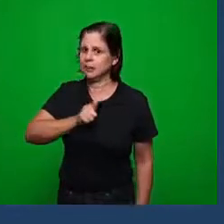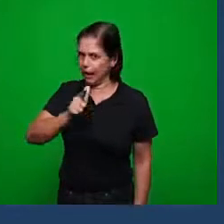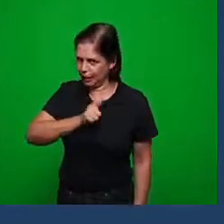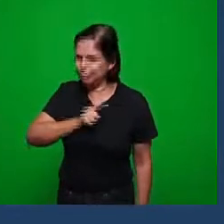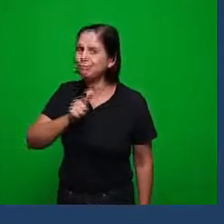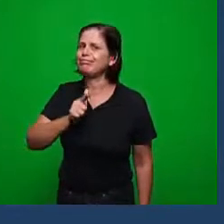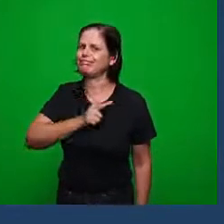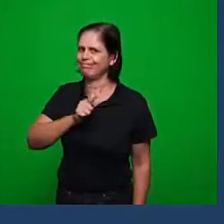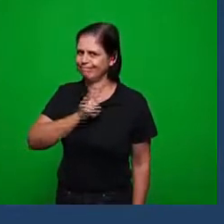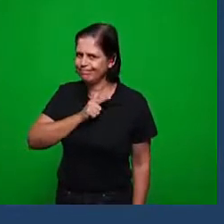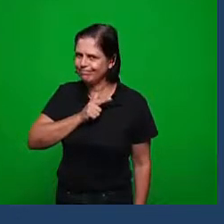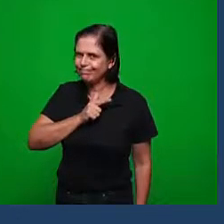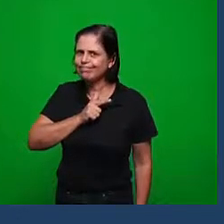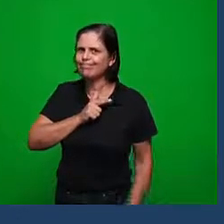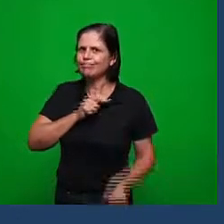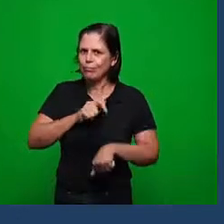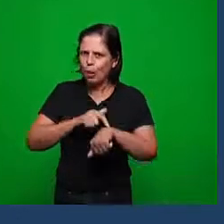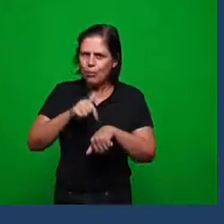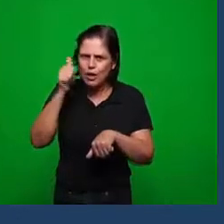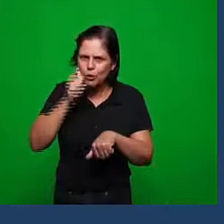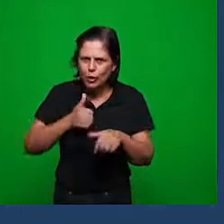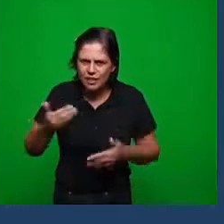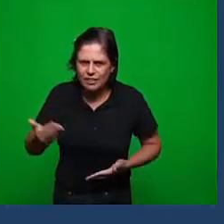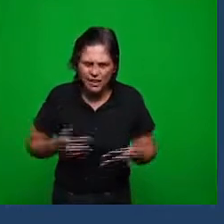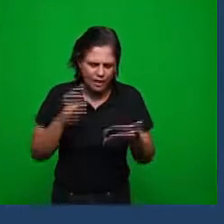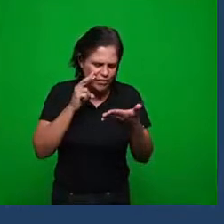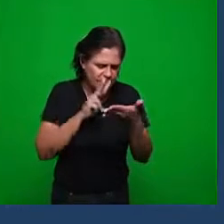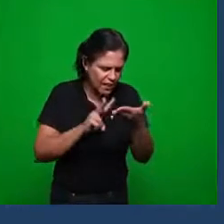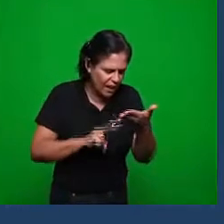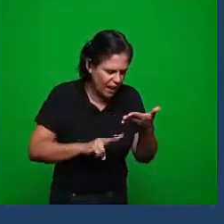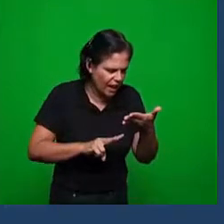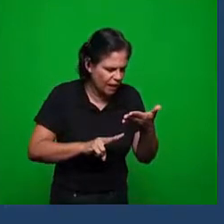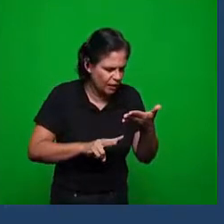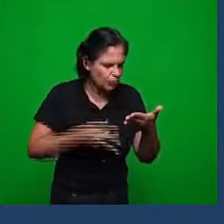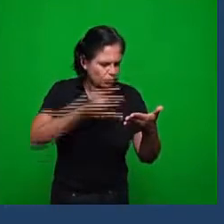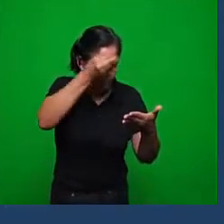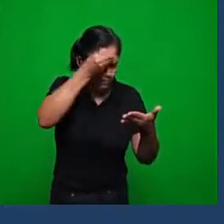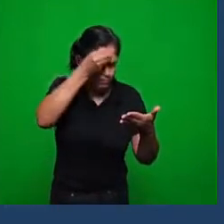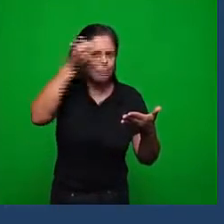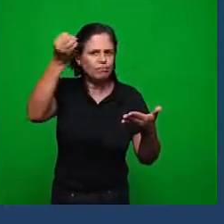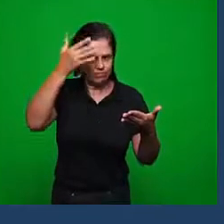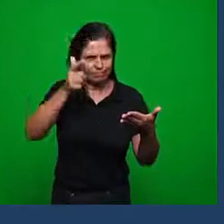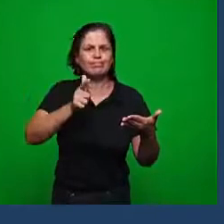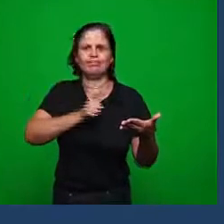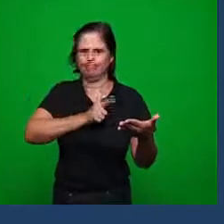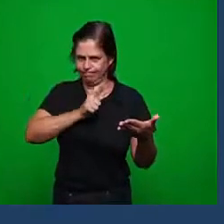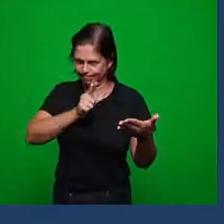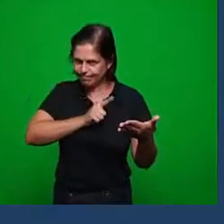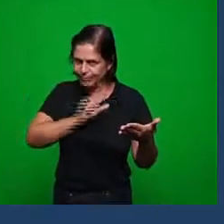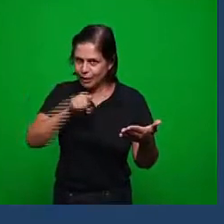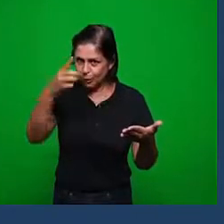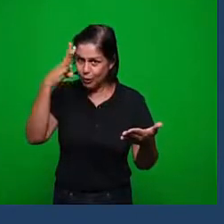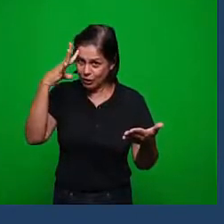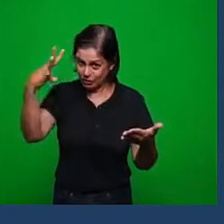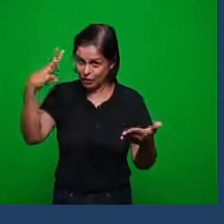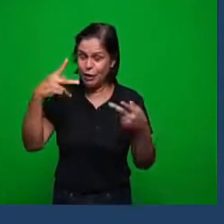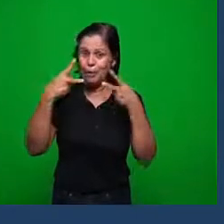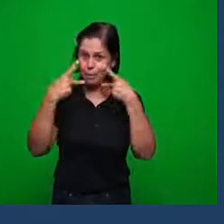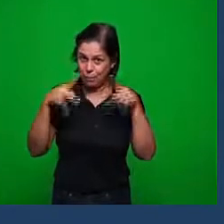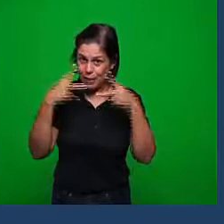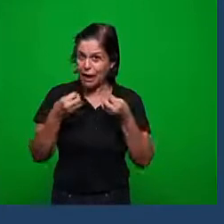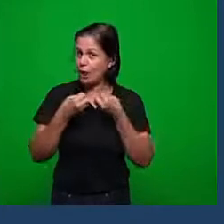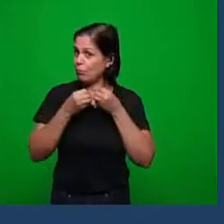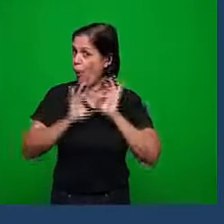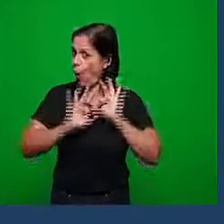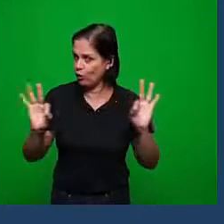elas entram no texto quando elas não saem elas elas sabem o que dizer a respeito disso elas tem